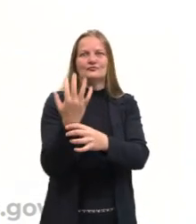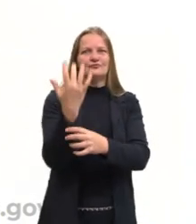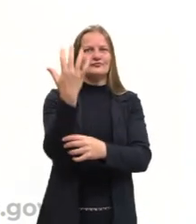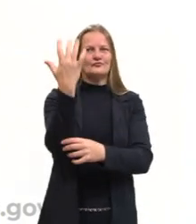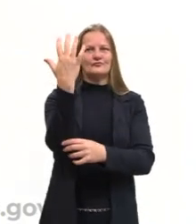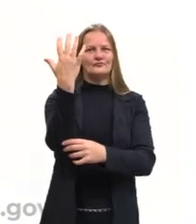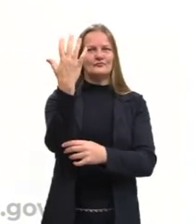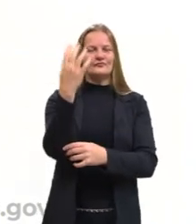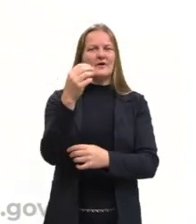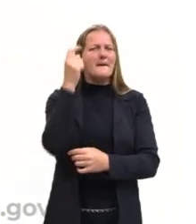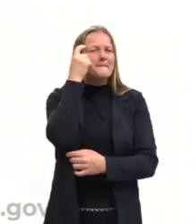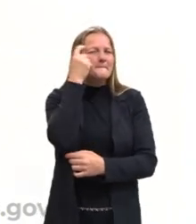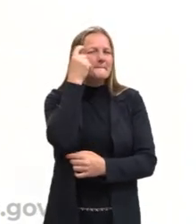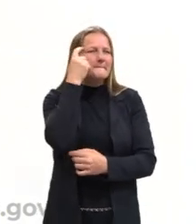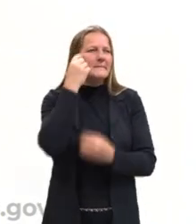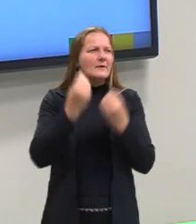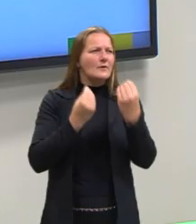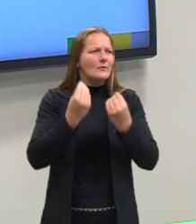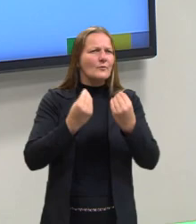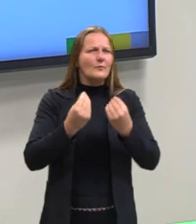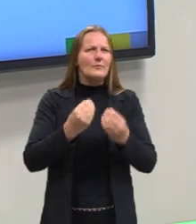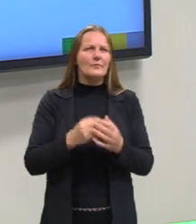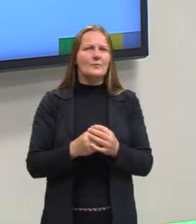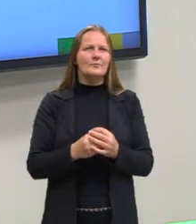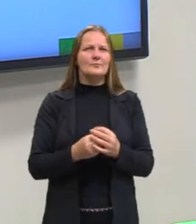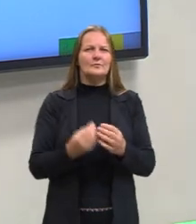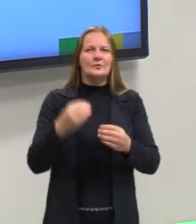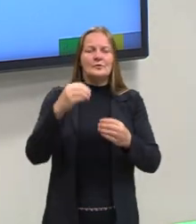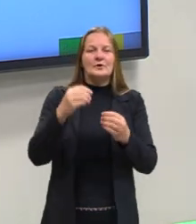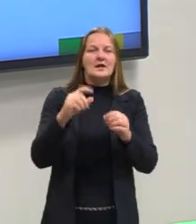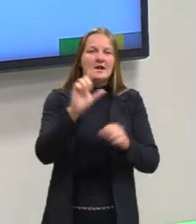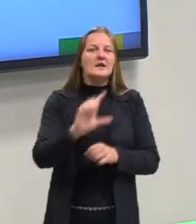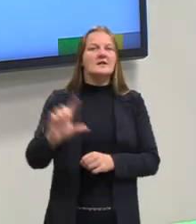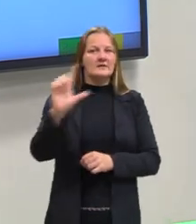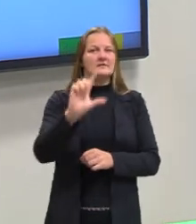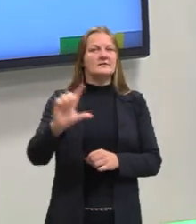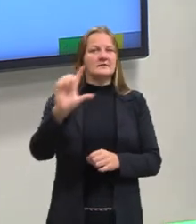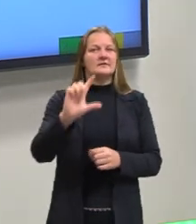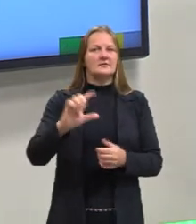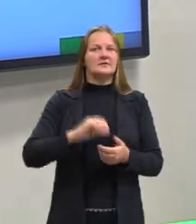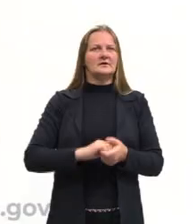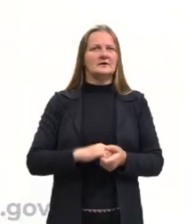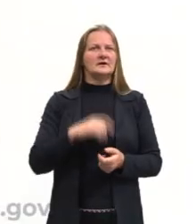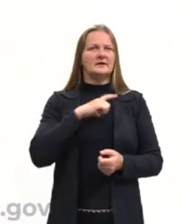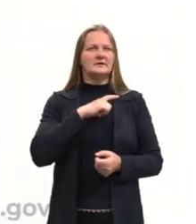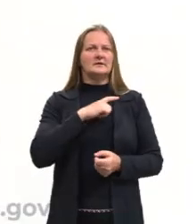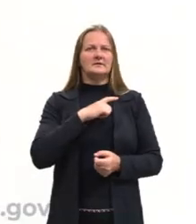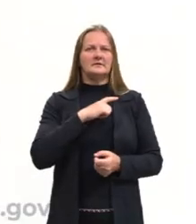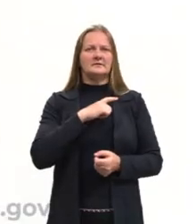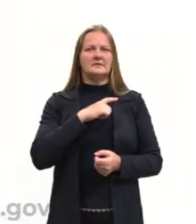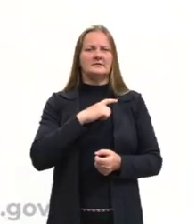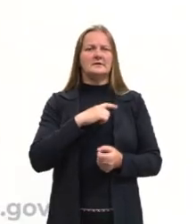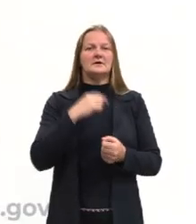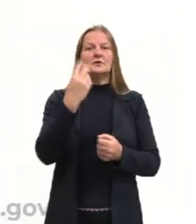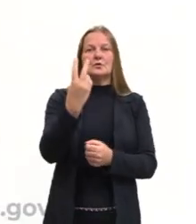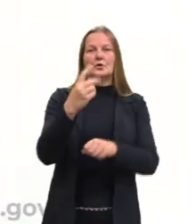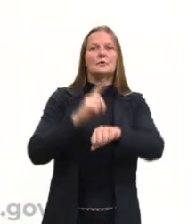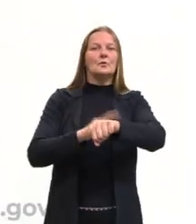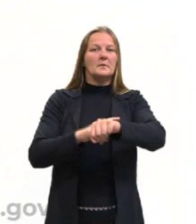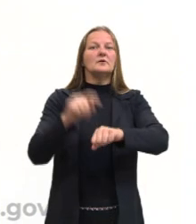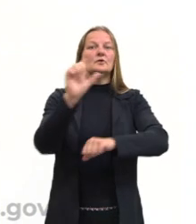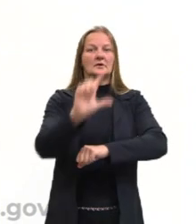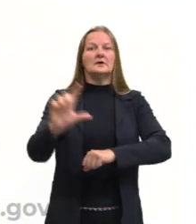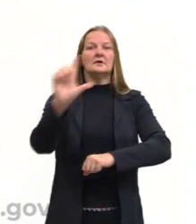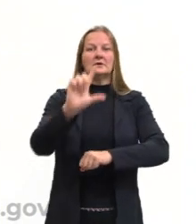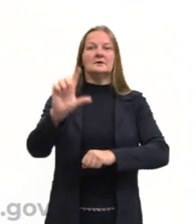pense nesse lado da nossa literatura. Então, a gente tem dois momentos dentro dessa literatura quientista, que é